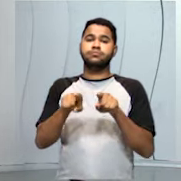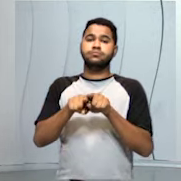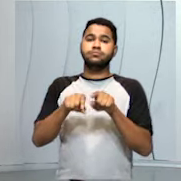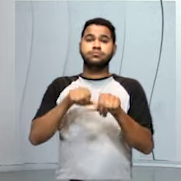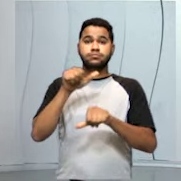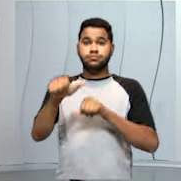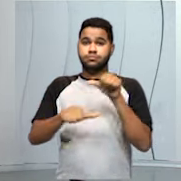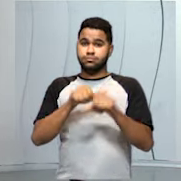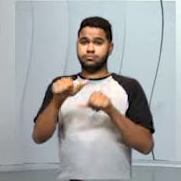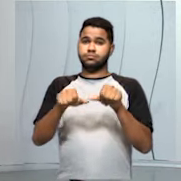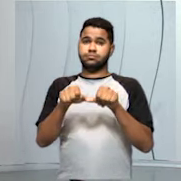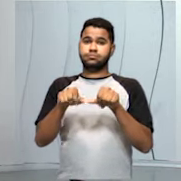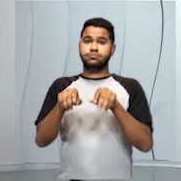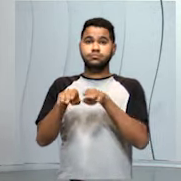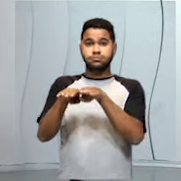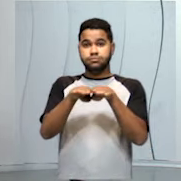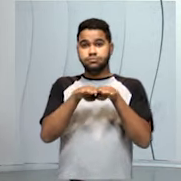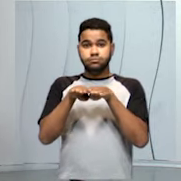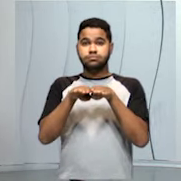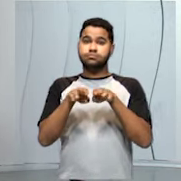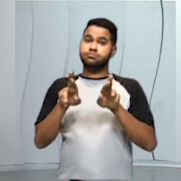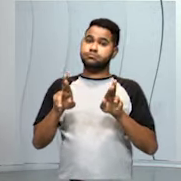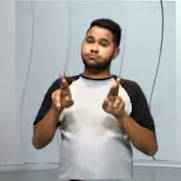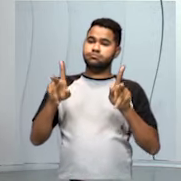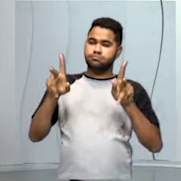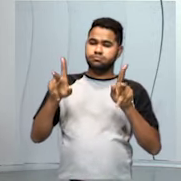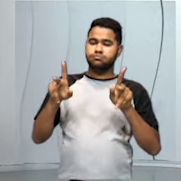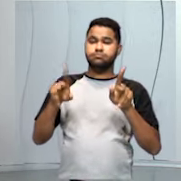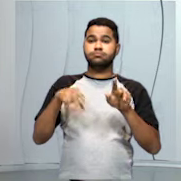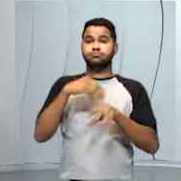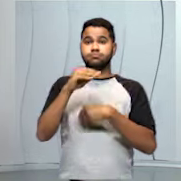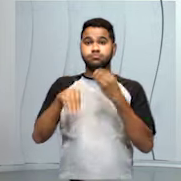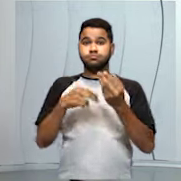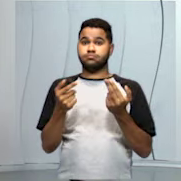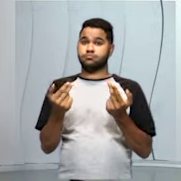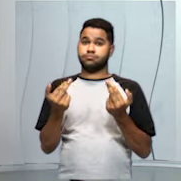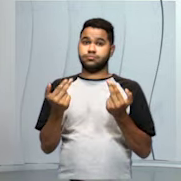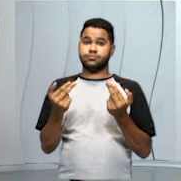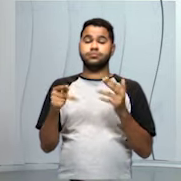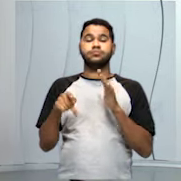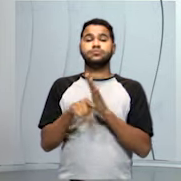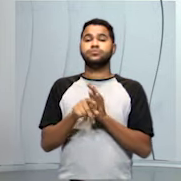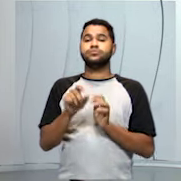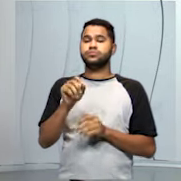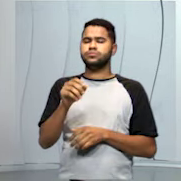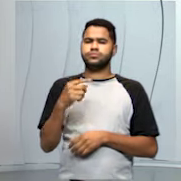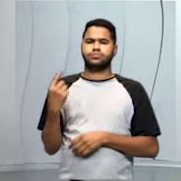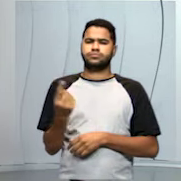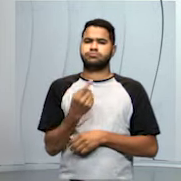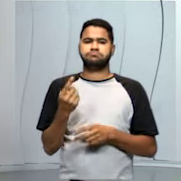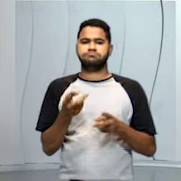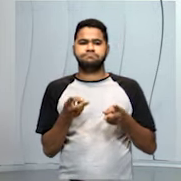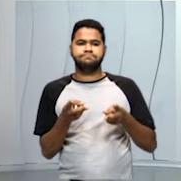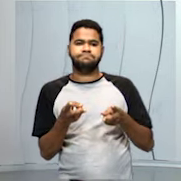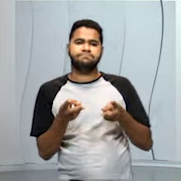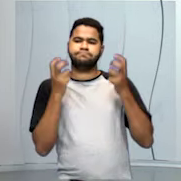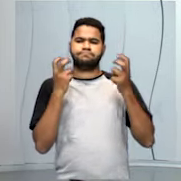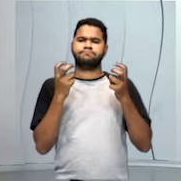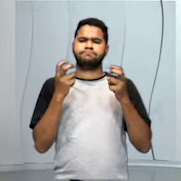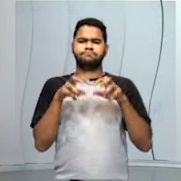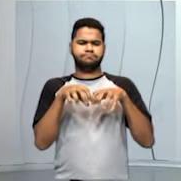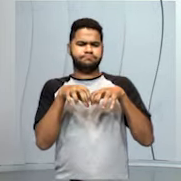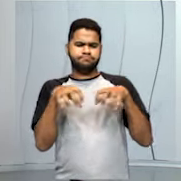homogêneas e heterogêneas. As misturas homogêneas são aquelas em que nós não percebemos, não